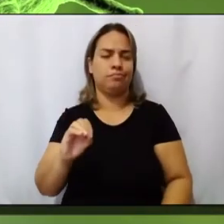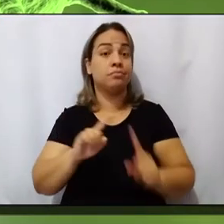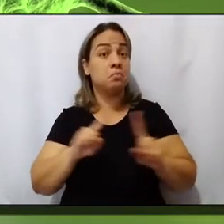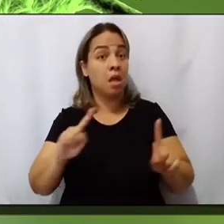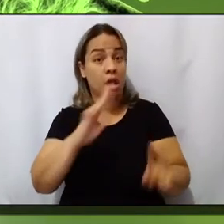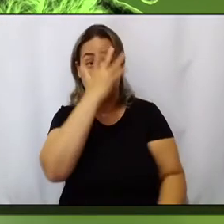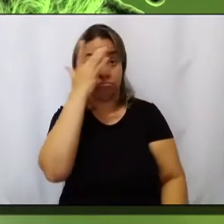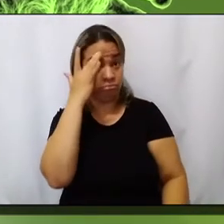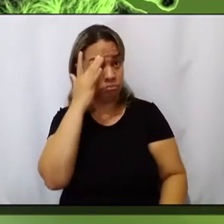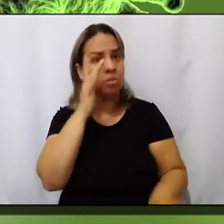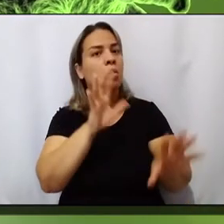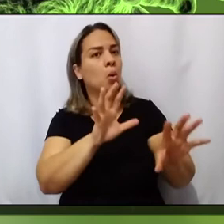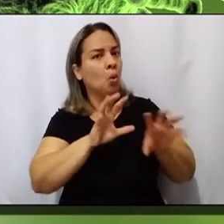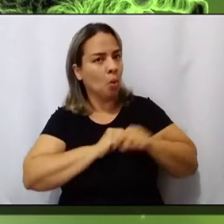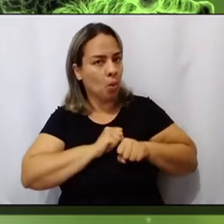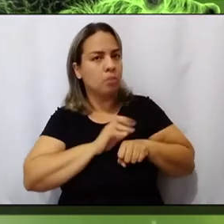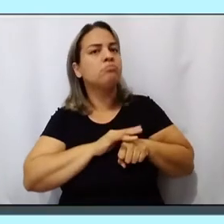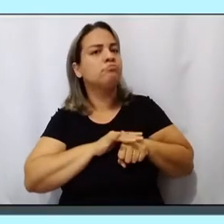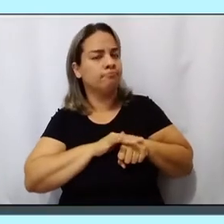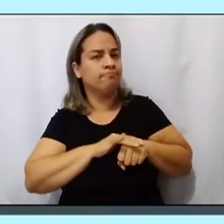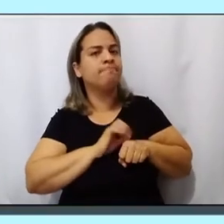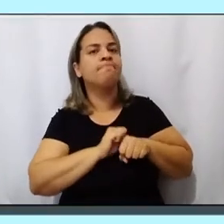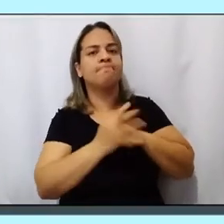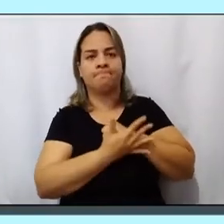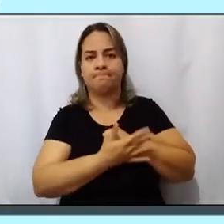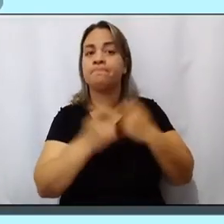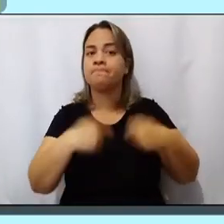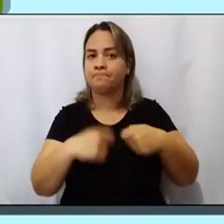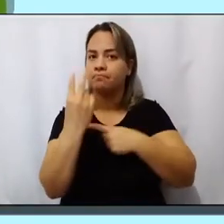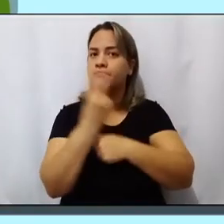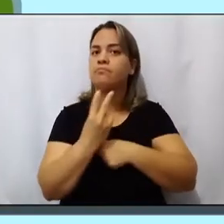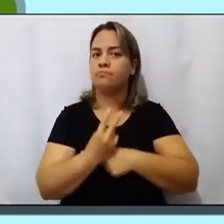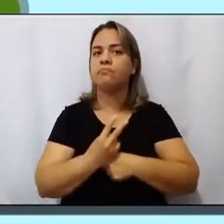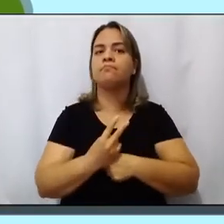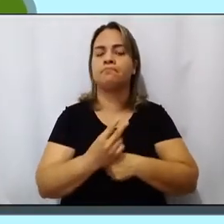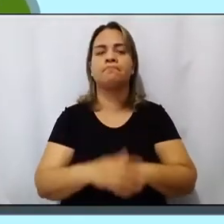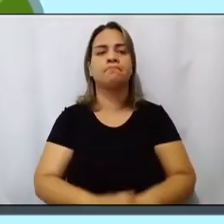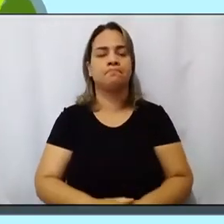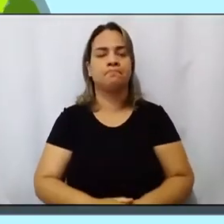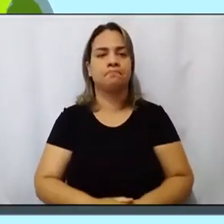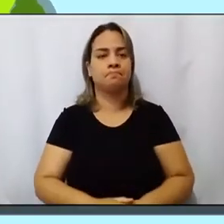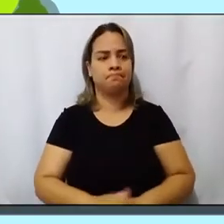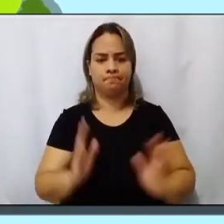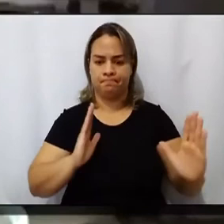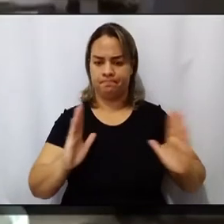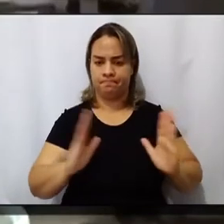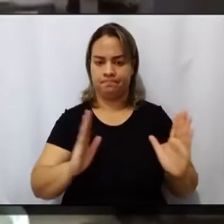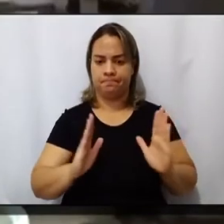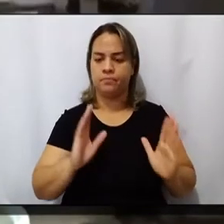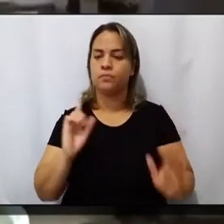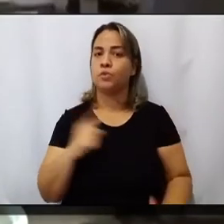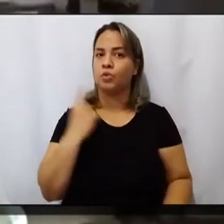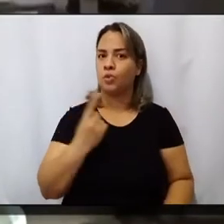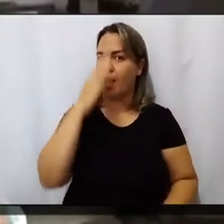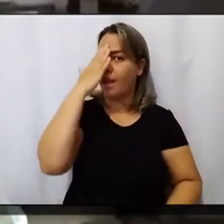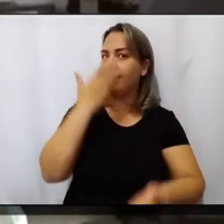tiveram a doença devem continuar adotando medidas de proteção. Nesse momento, a gente acredita que seja